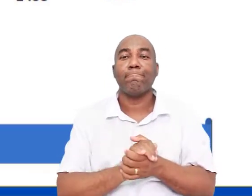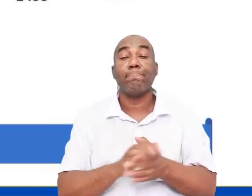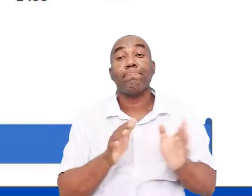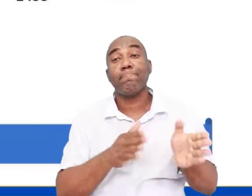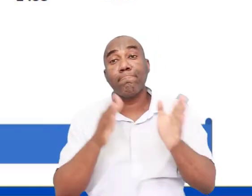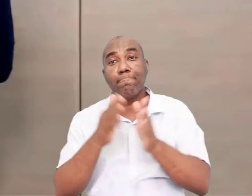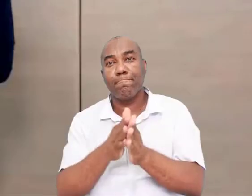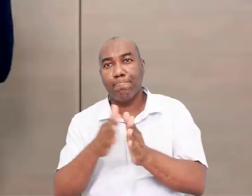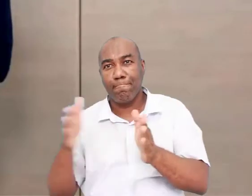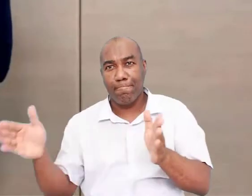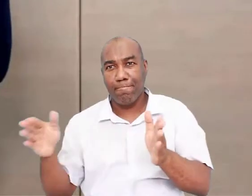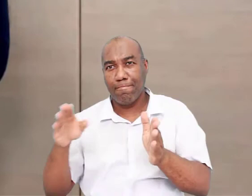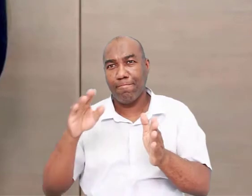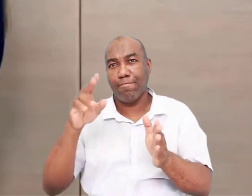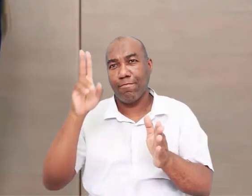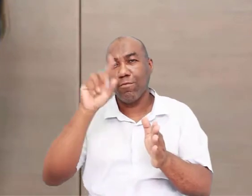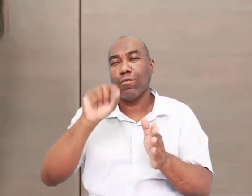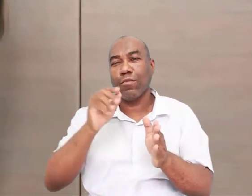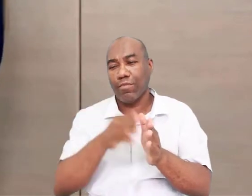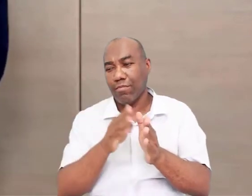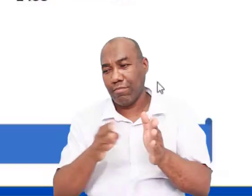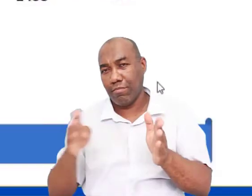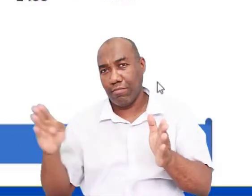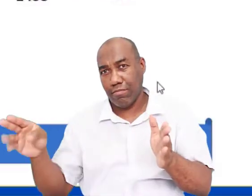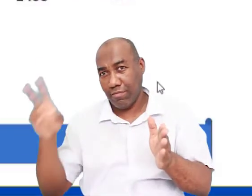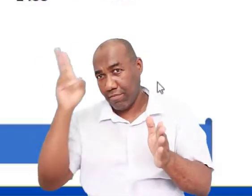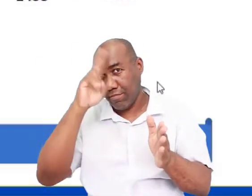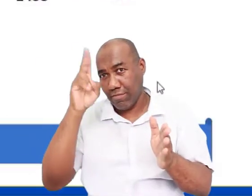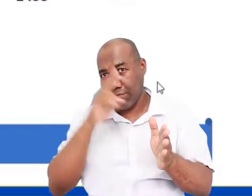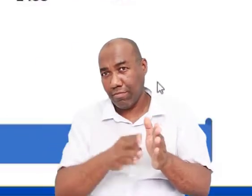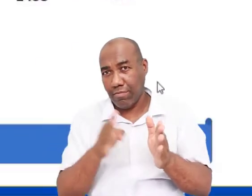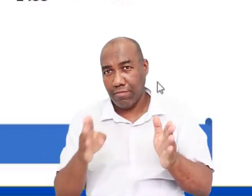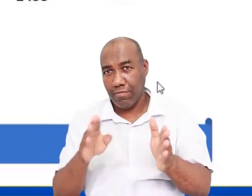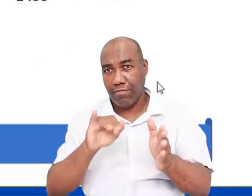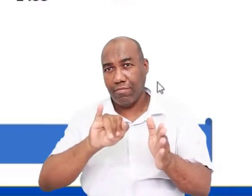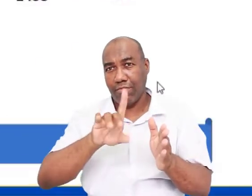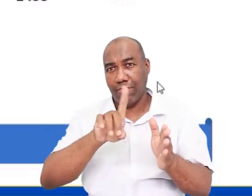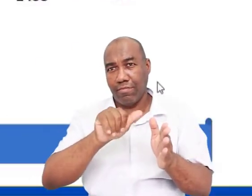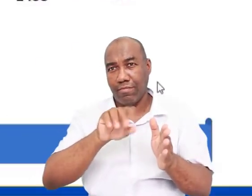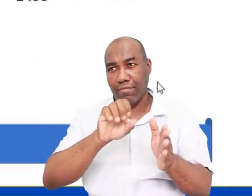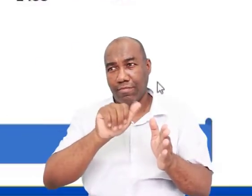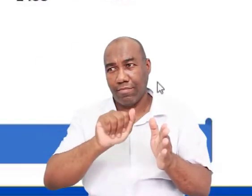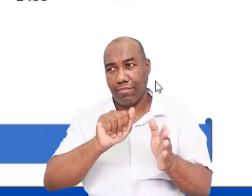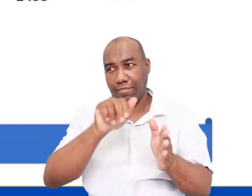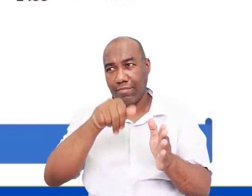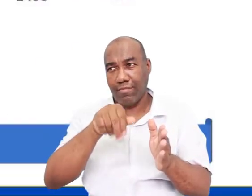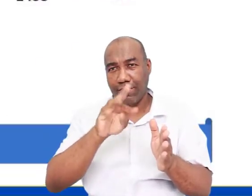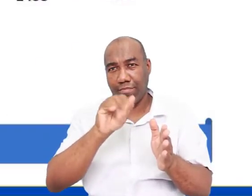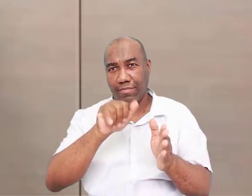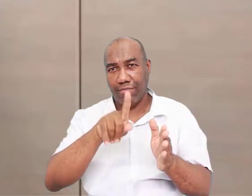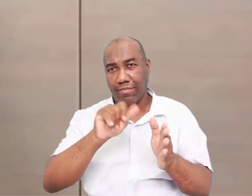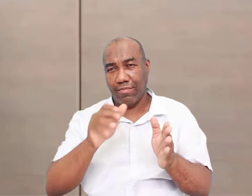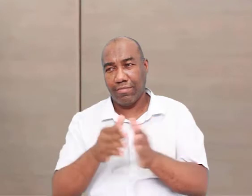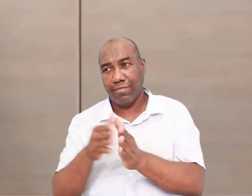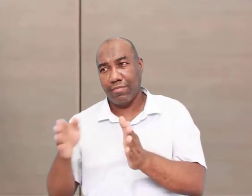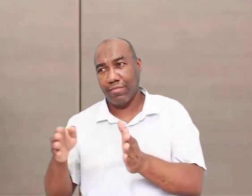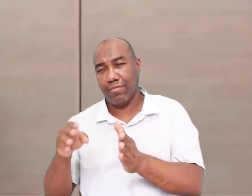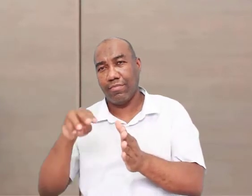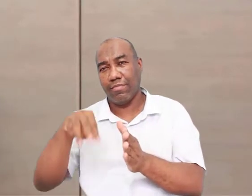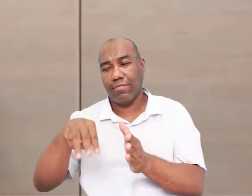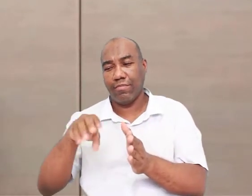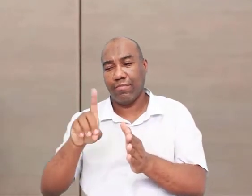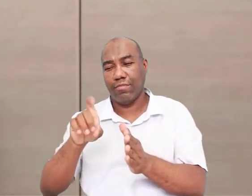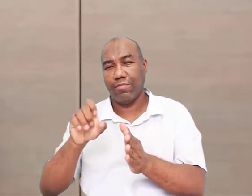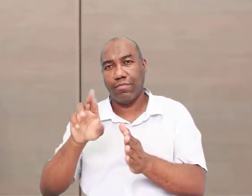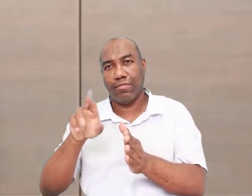costumam dividir Idade Antiga, Média, Moderna e Contemporânea. Que são os períodos que nós vamos trabalhar nas próximas aulas. Tudo bem? Tá, então